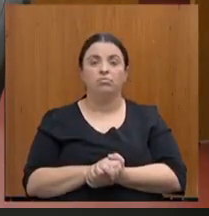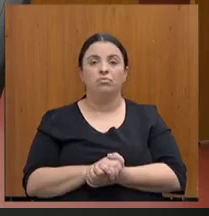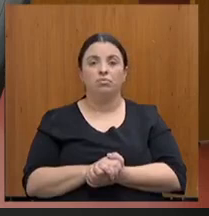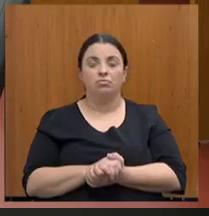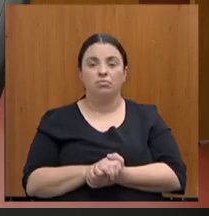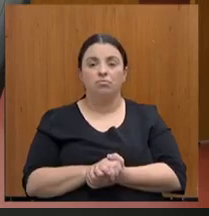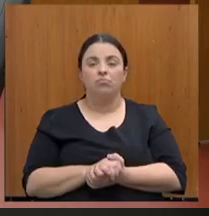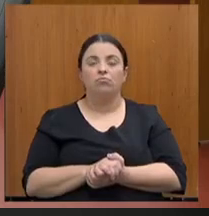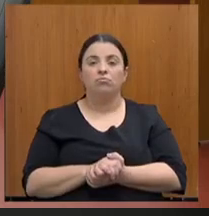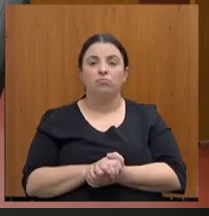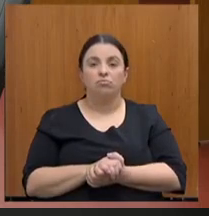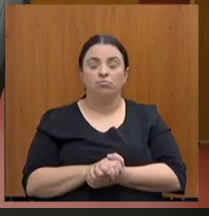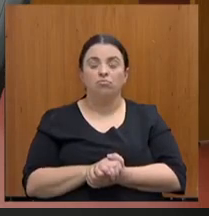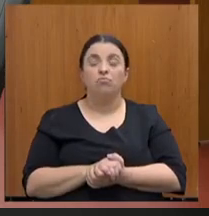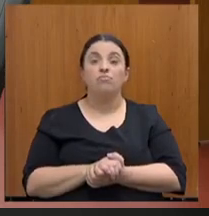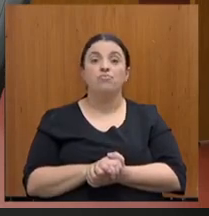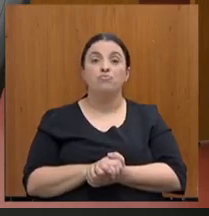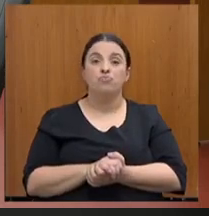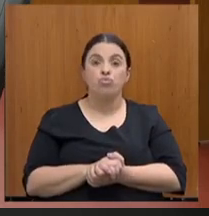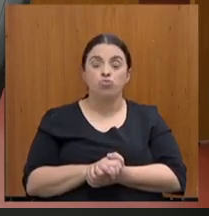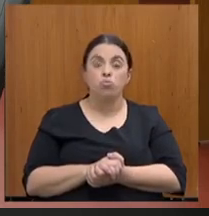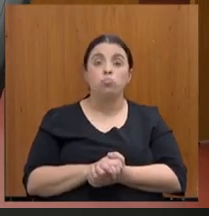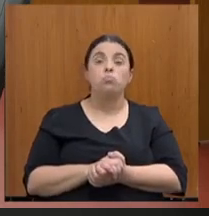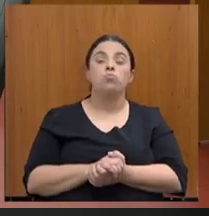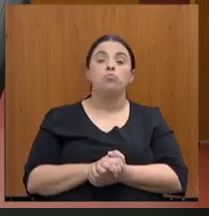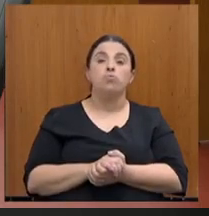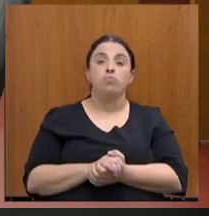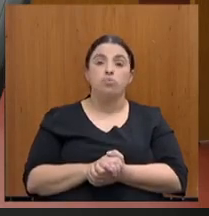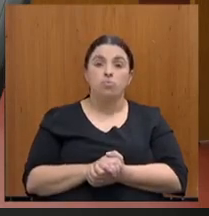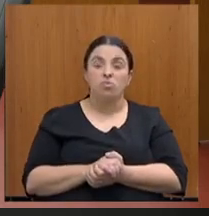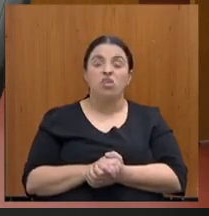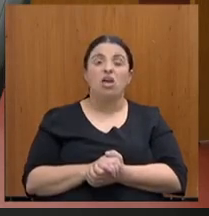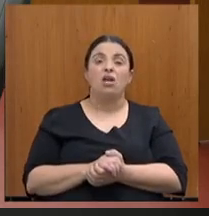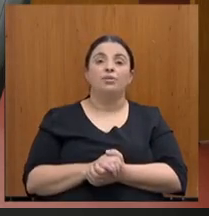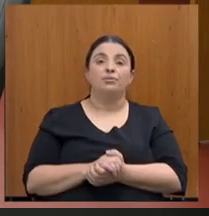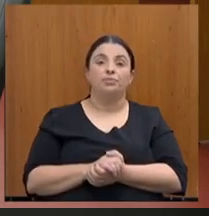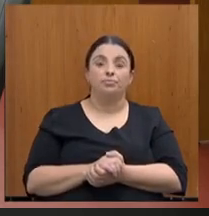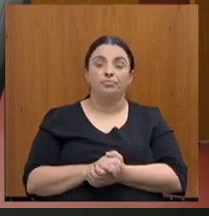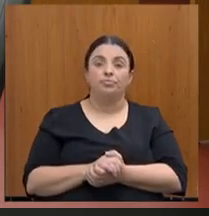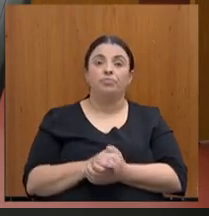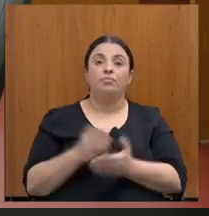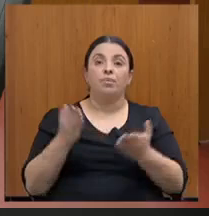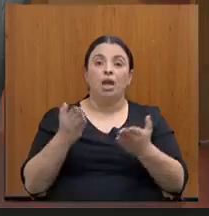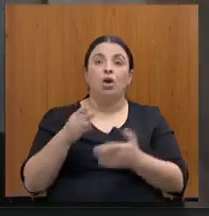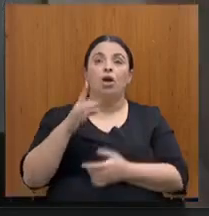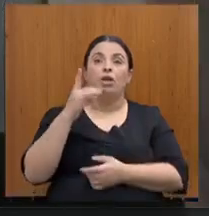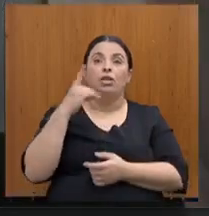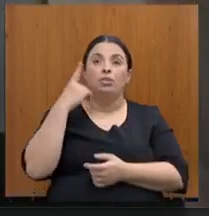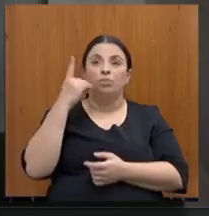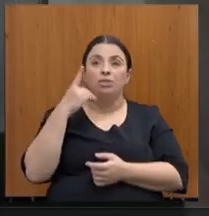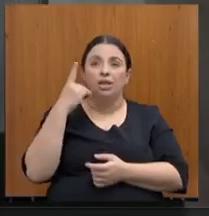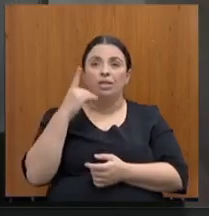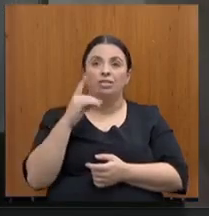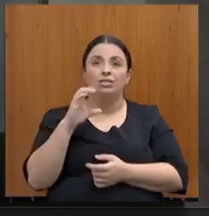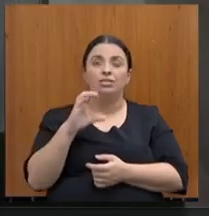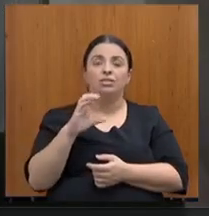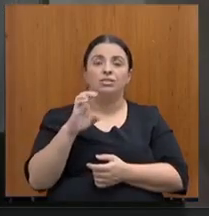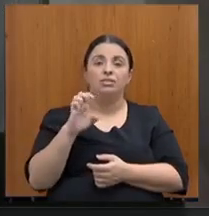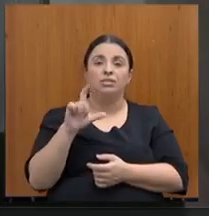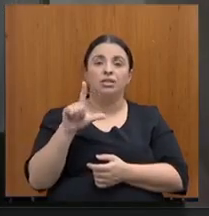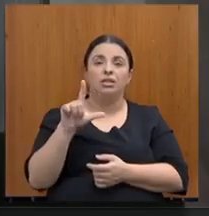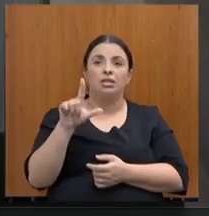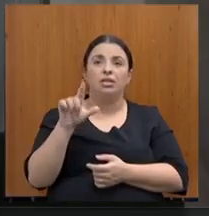Bom, vamos passar a seguir a deputada Celise Laviola, com muito prazer.